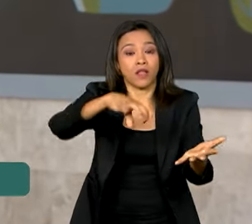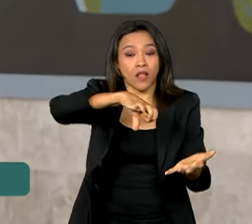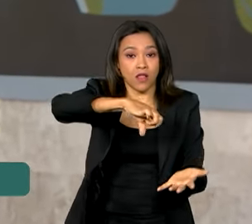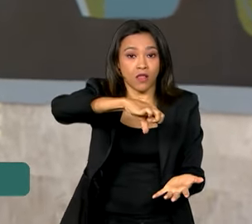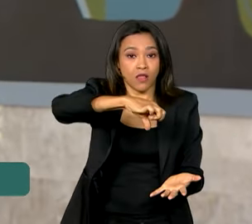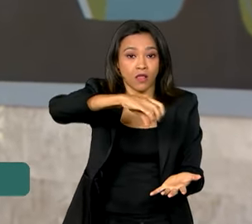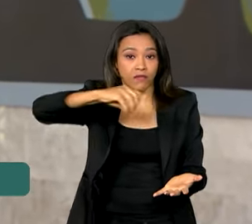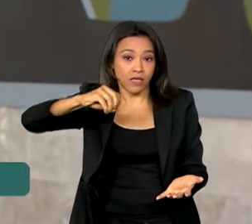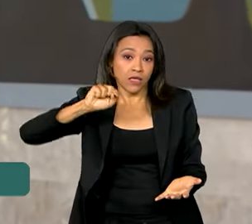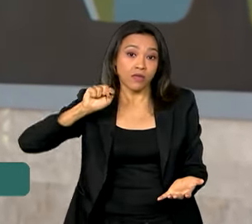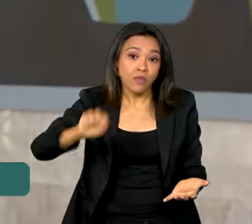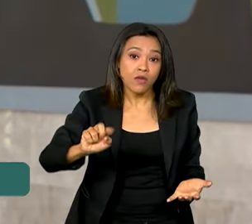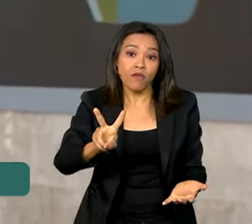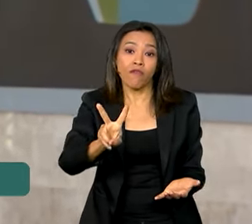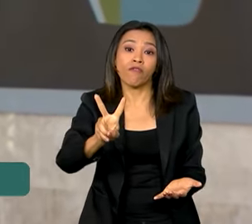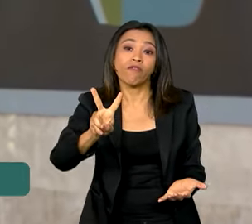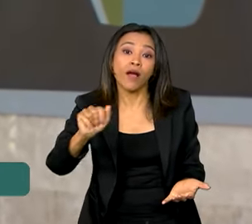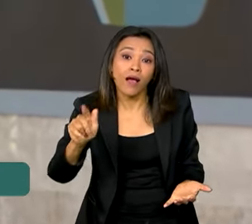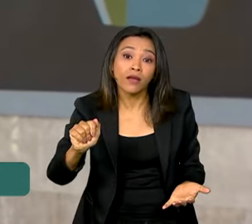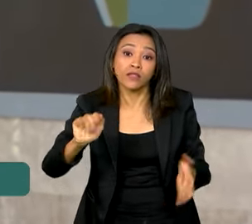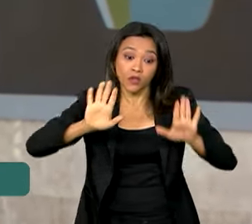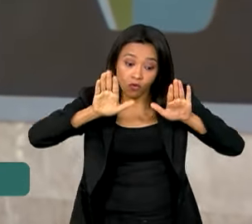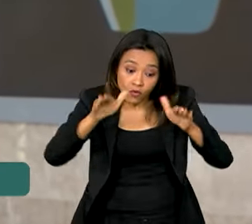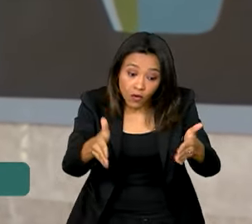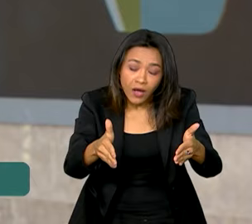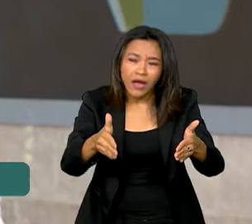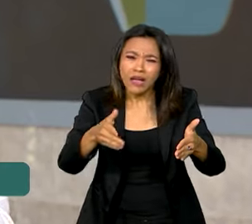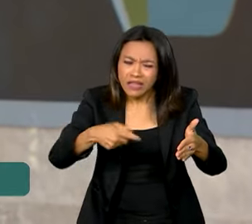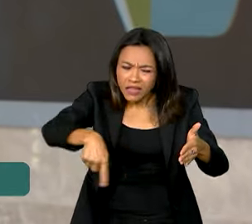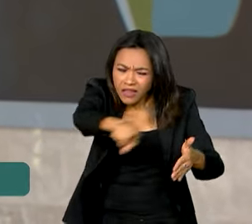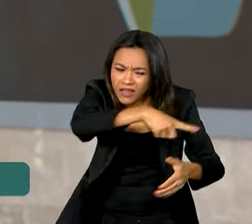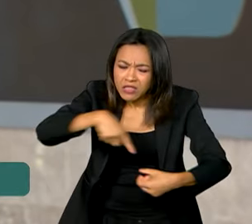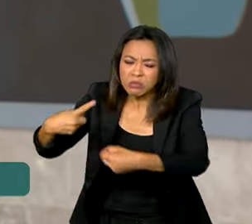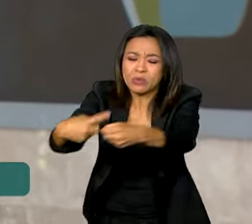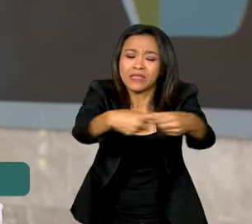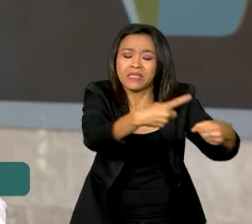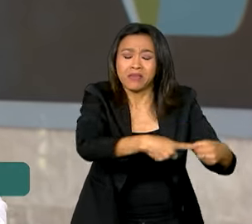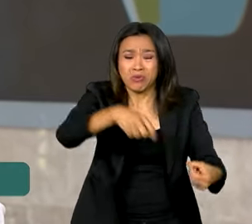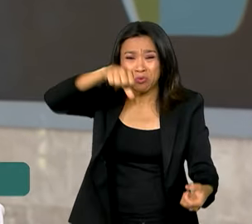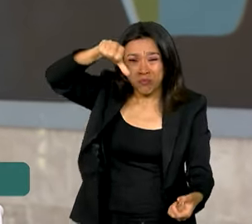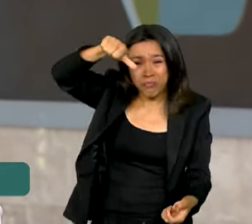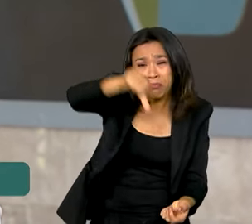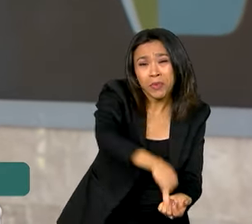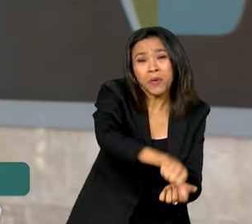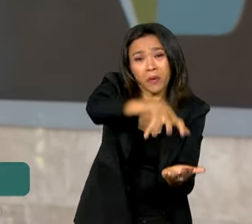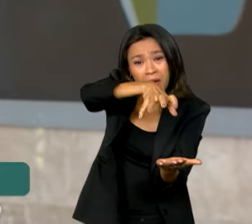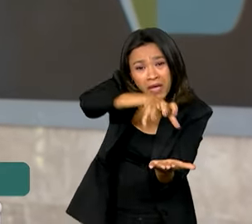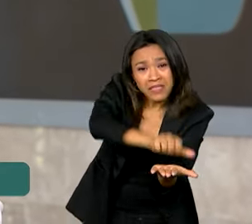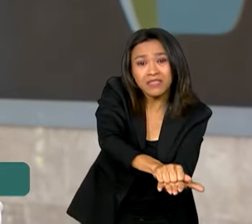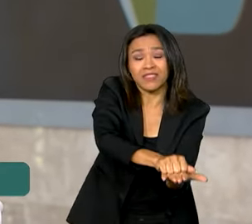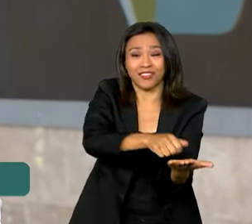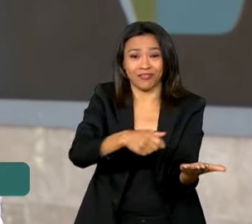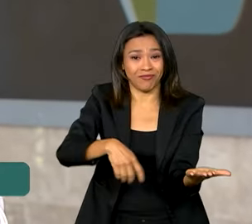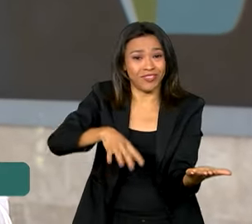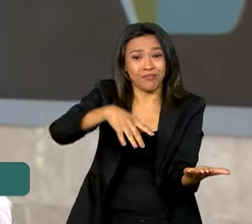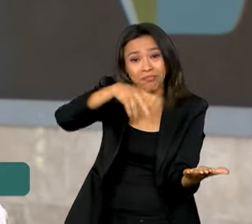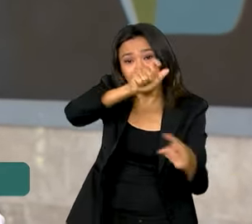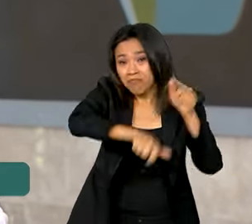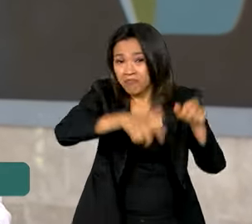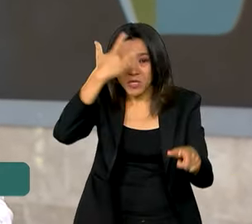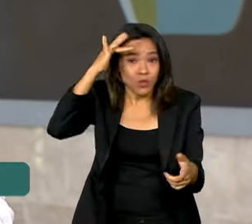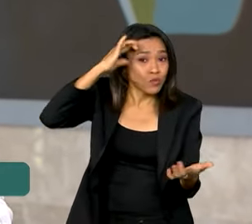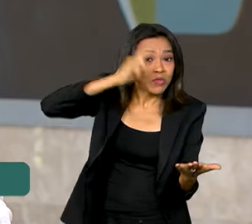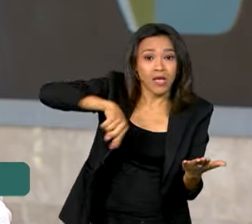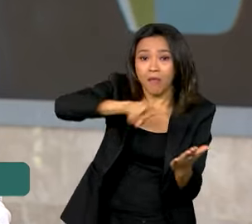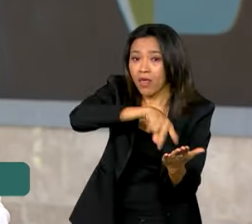vagas em todo o país com foco naqueles municípios com os piores índices de analfabetismo. O programa é voltado para